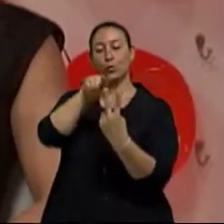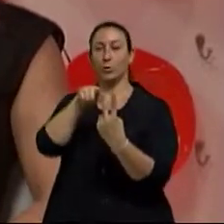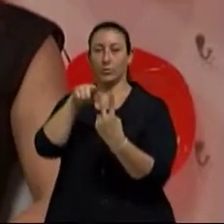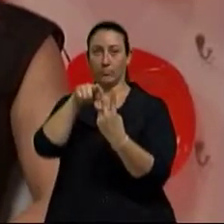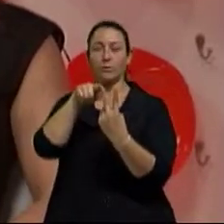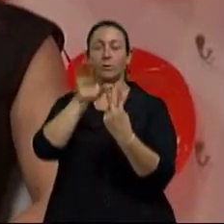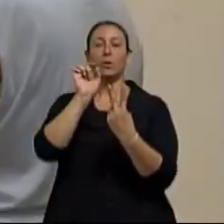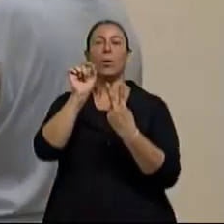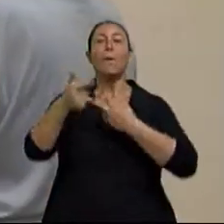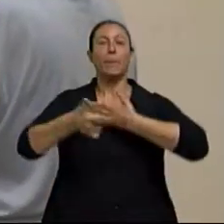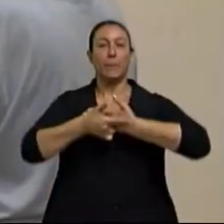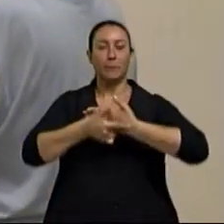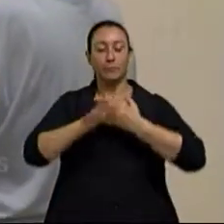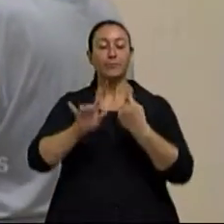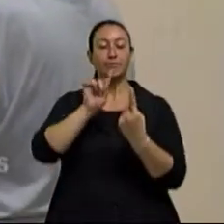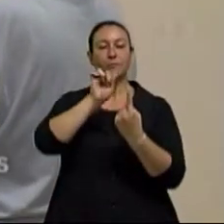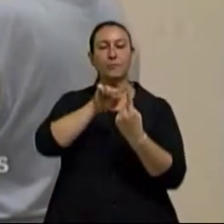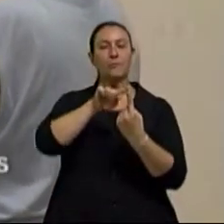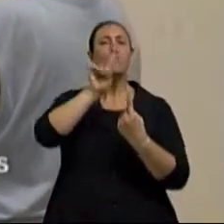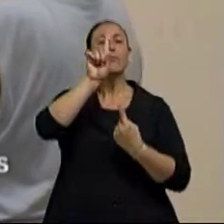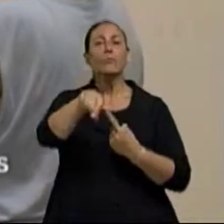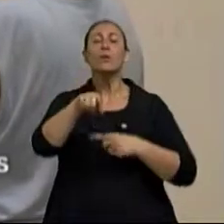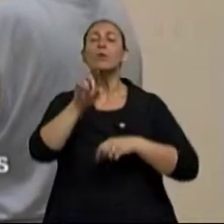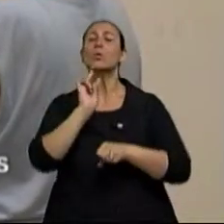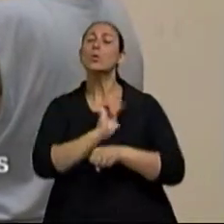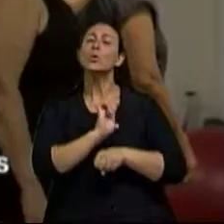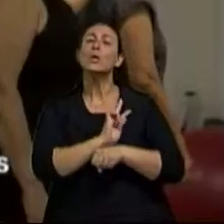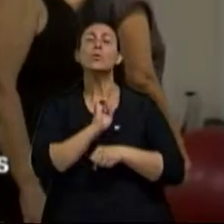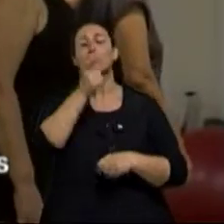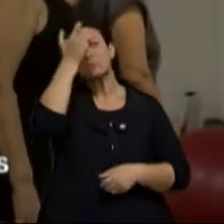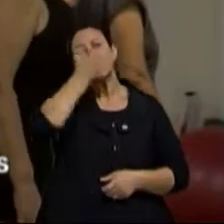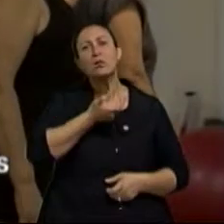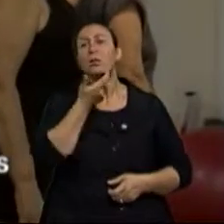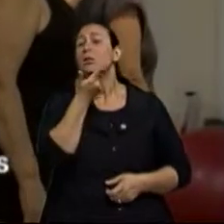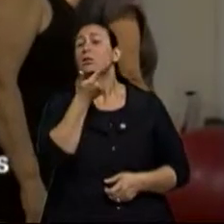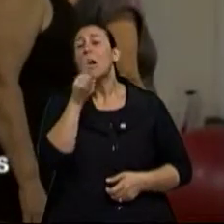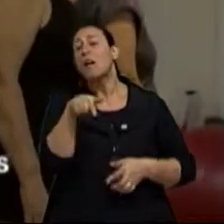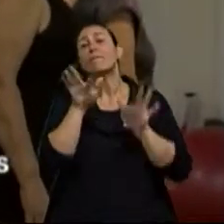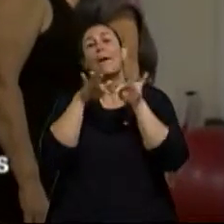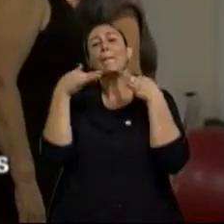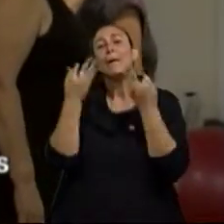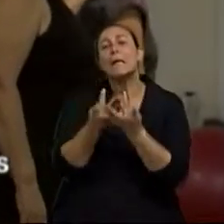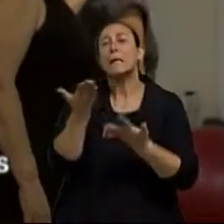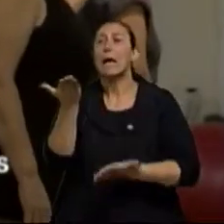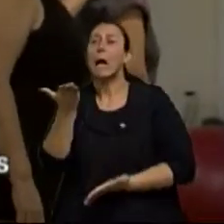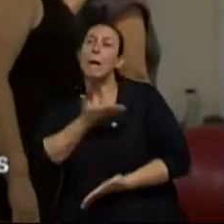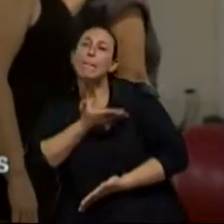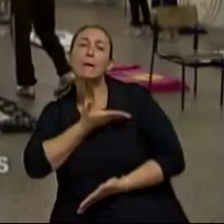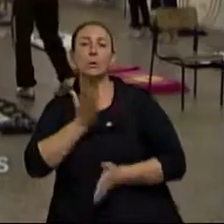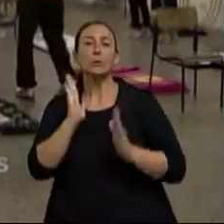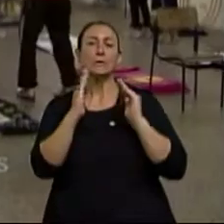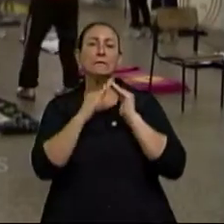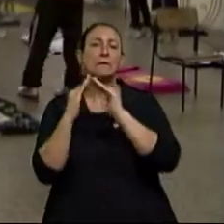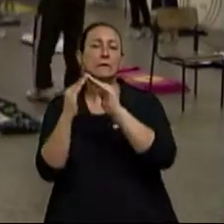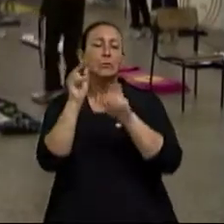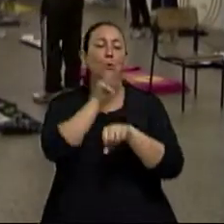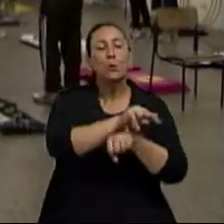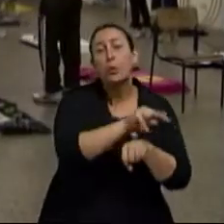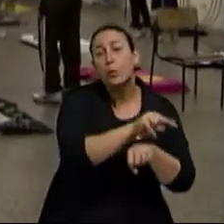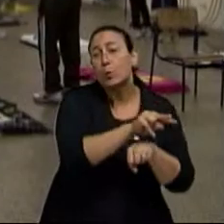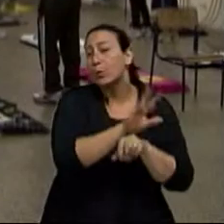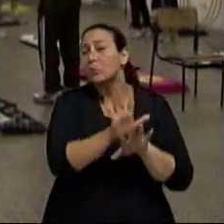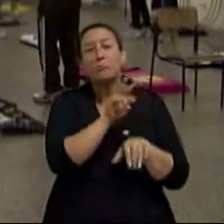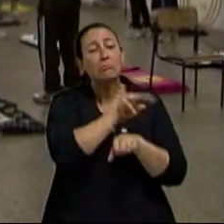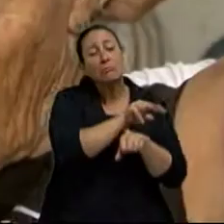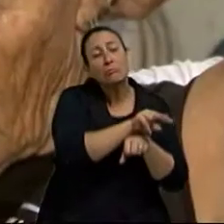O cuidador informal, que seria a família, amigos, vizinhos que realizam essas atividades